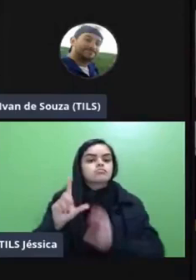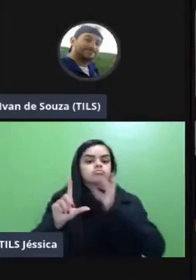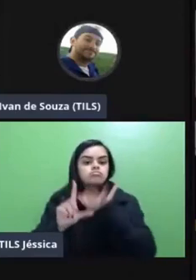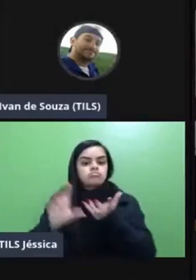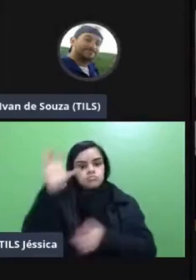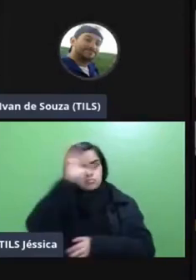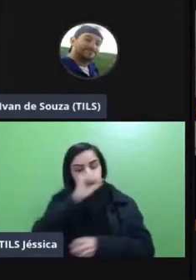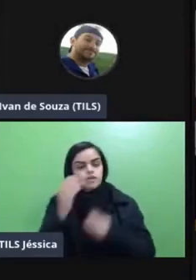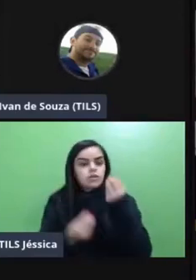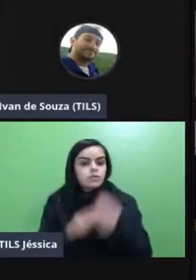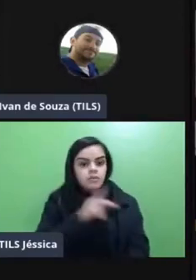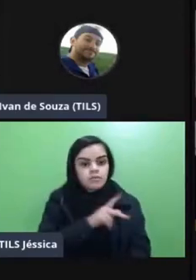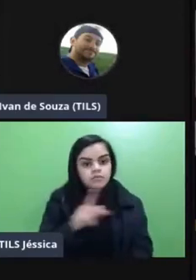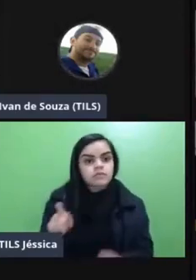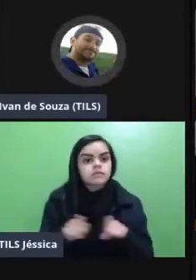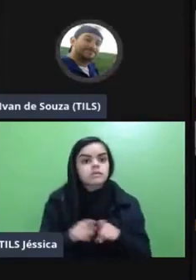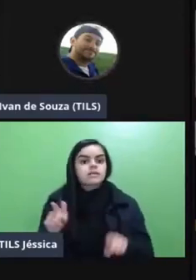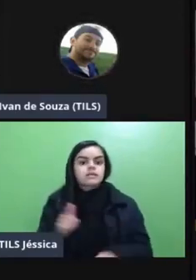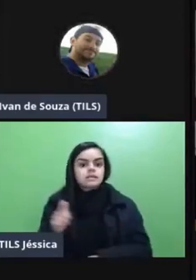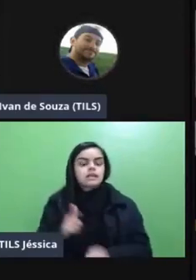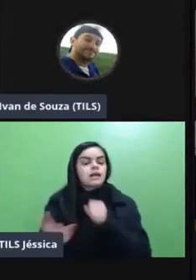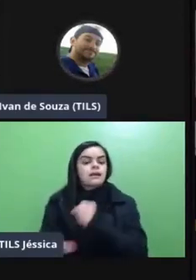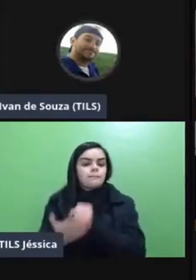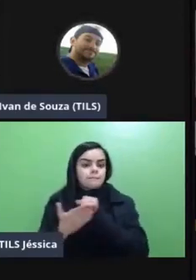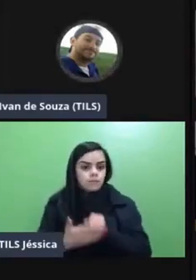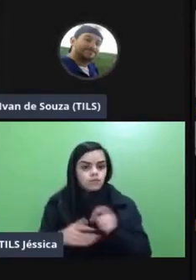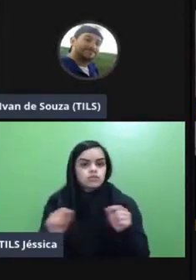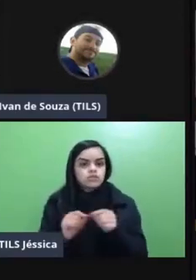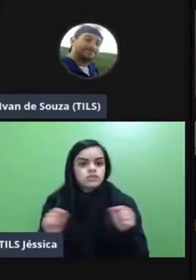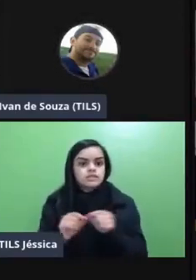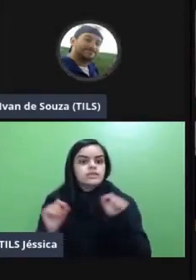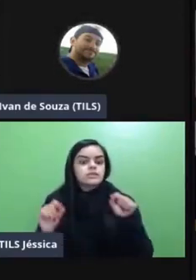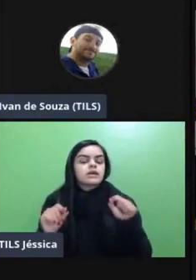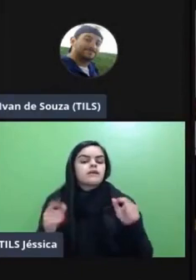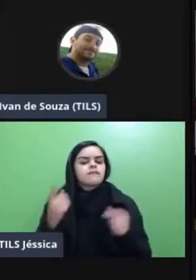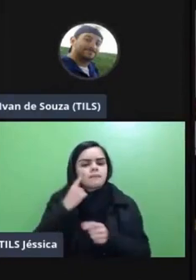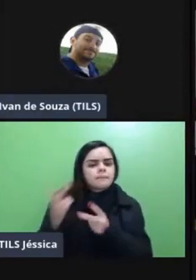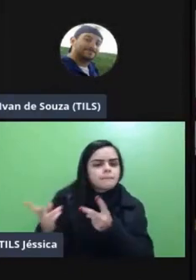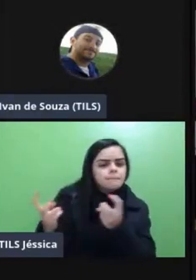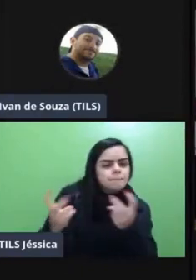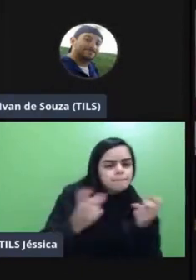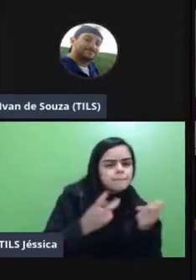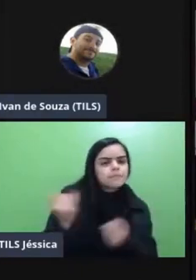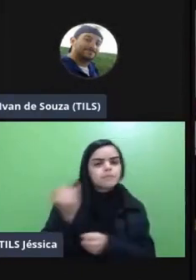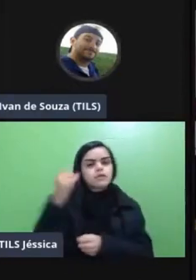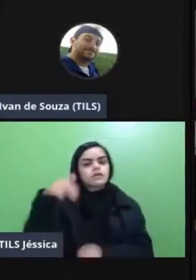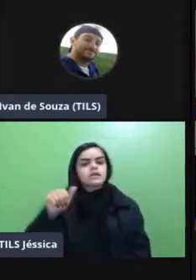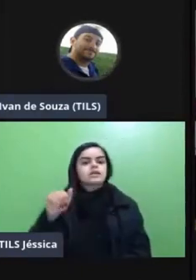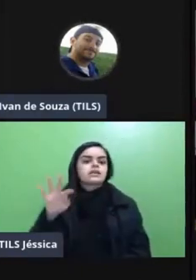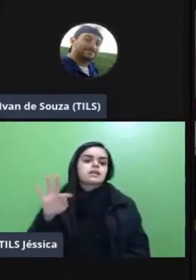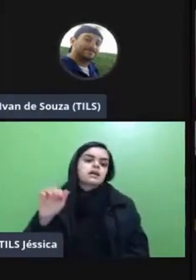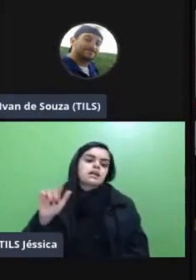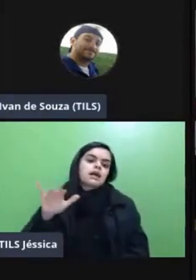como docente eu também tenho esse amparo de fazer essa essa leitura importante que a Natália ressaltou